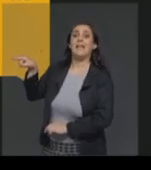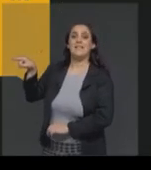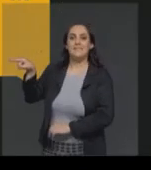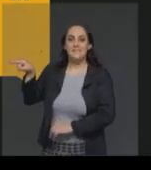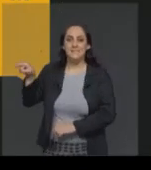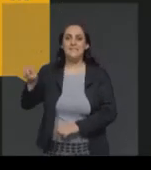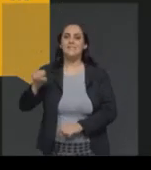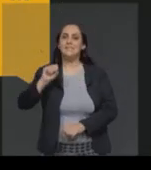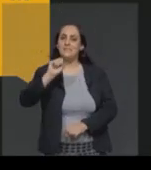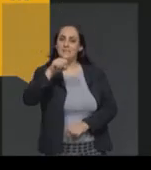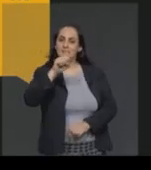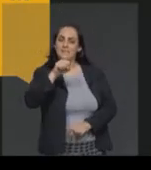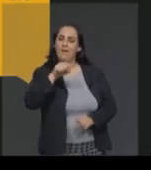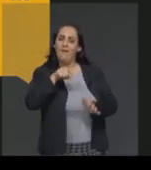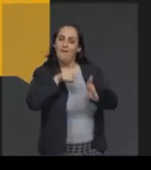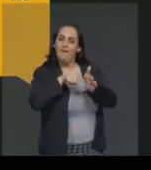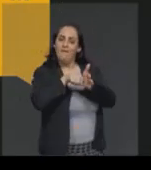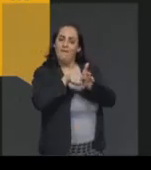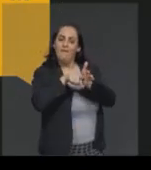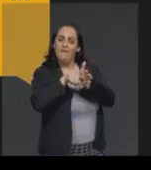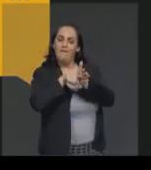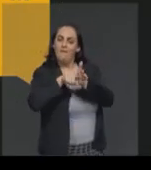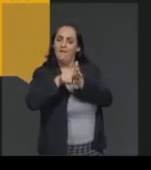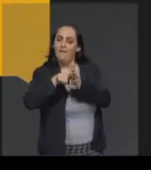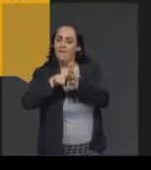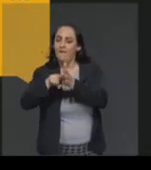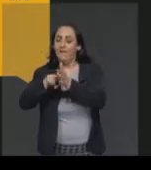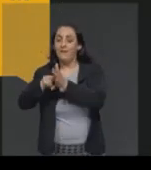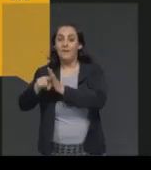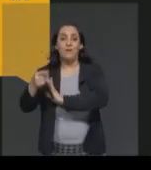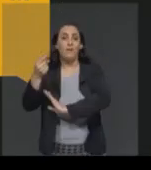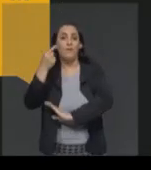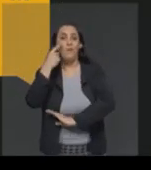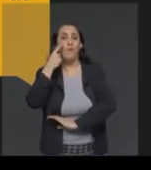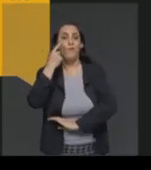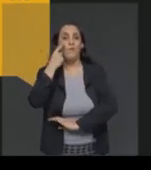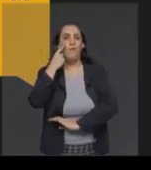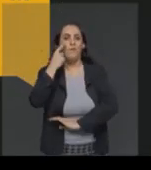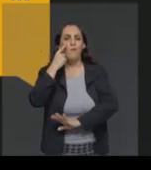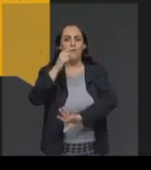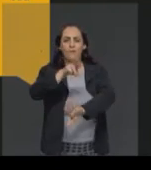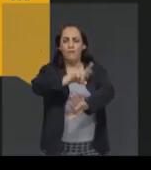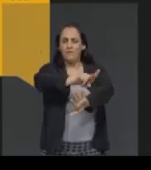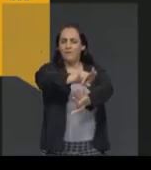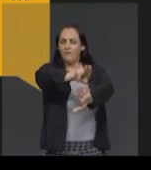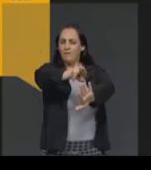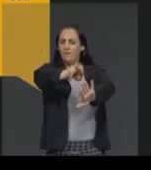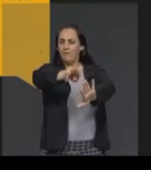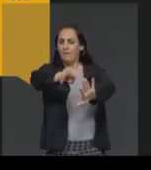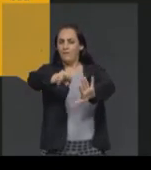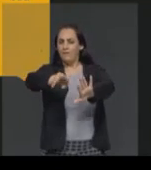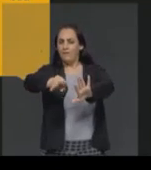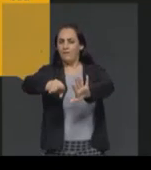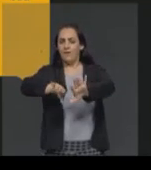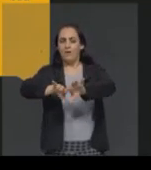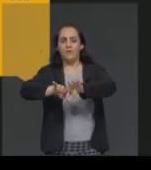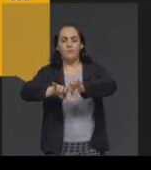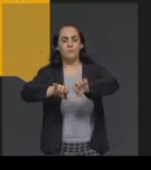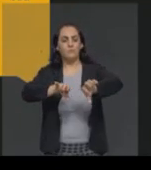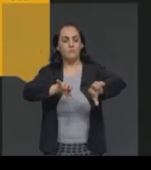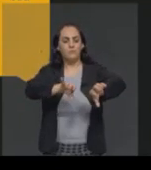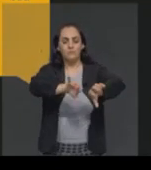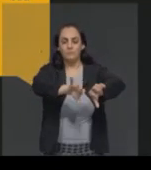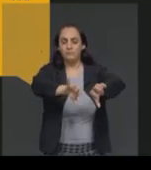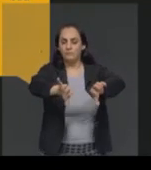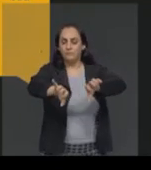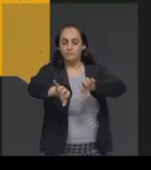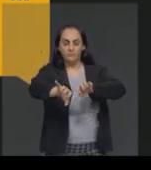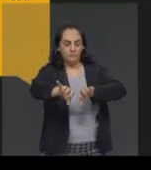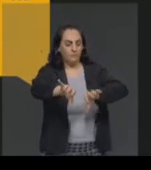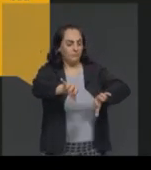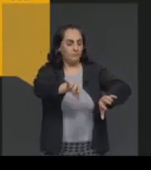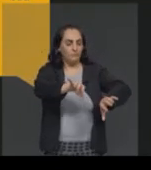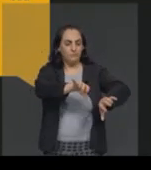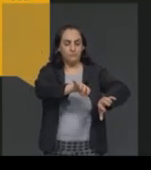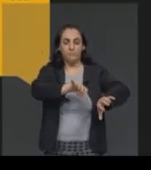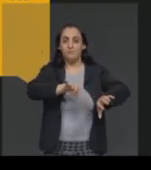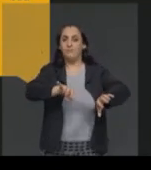os diversos distritos desse município. O Distrito de Ouro Preto,